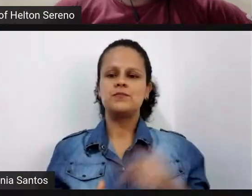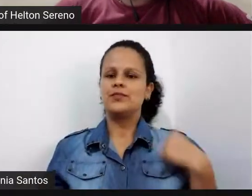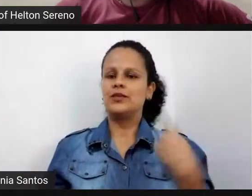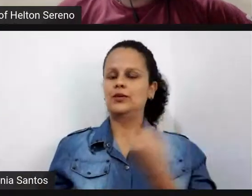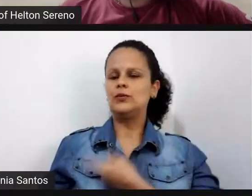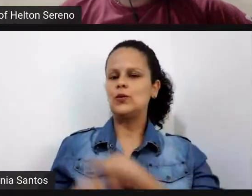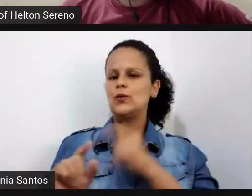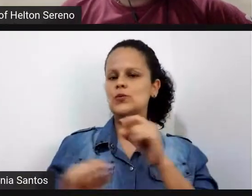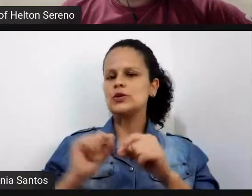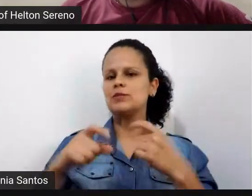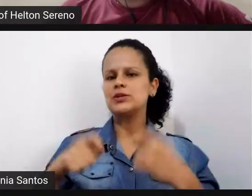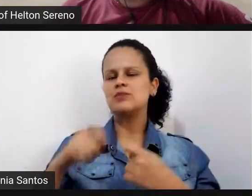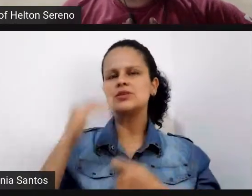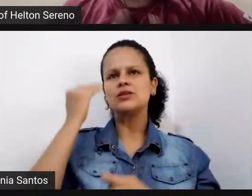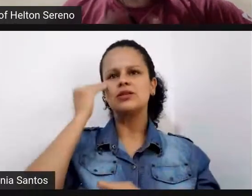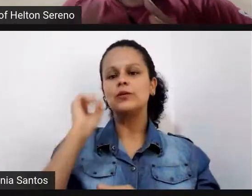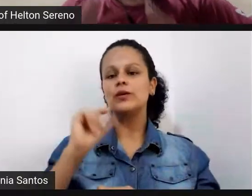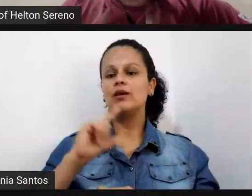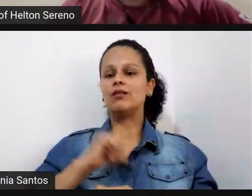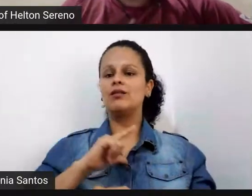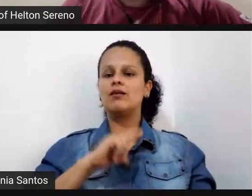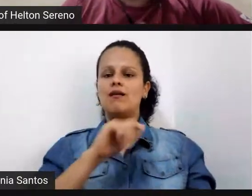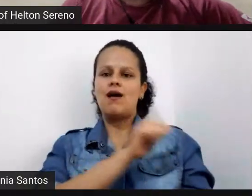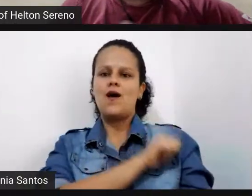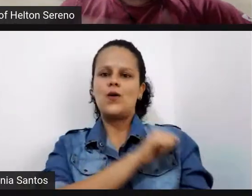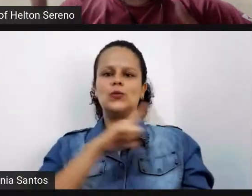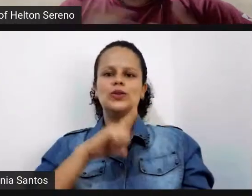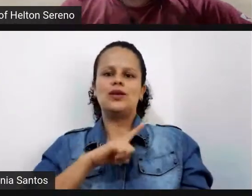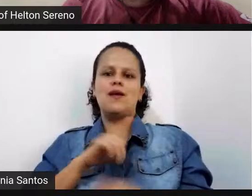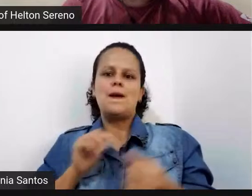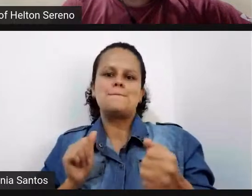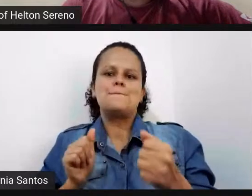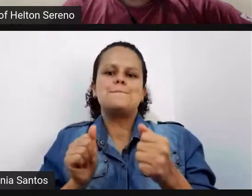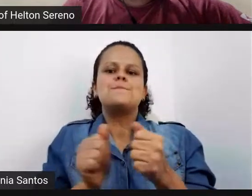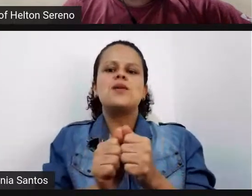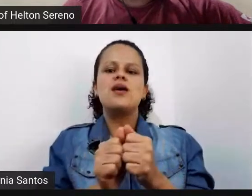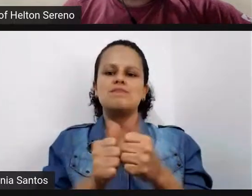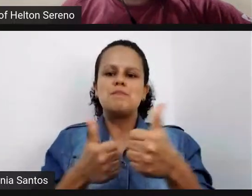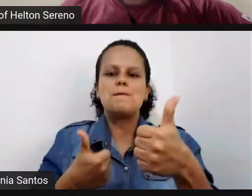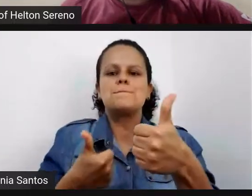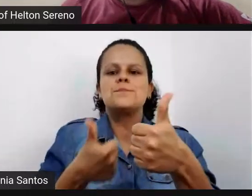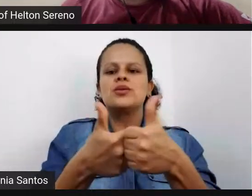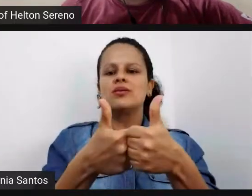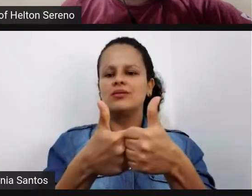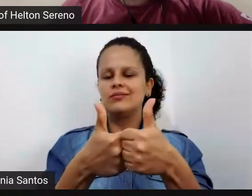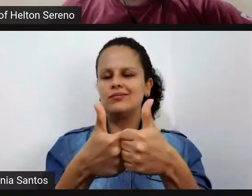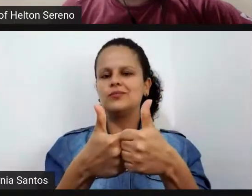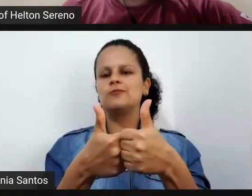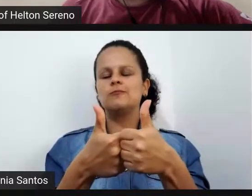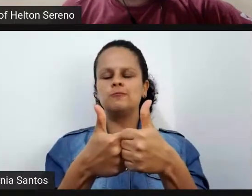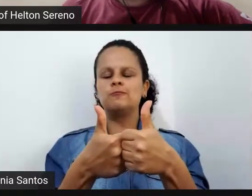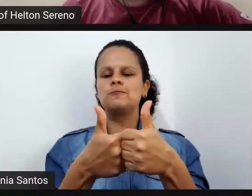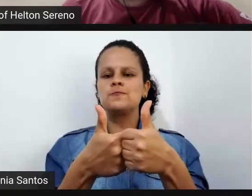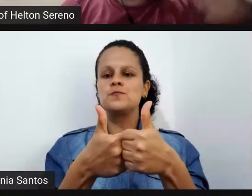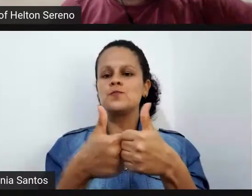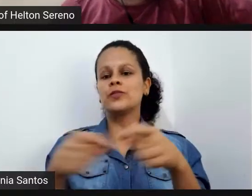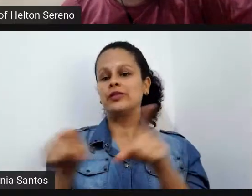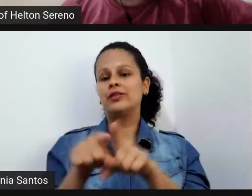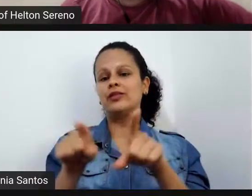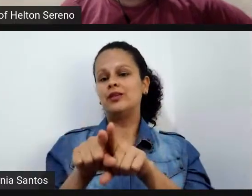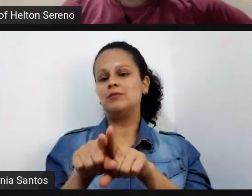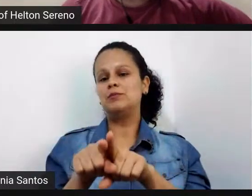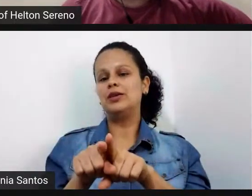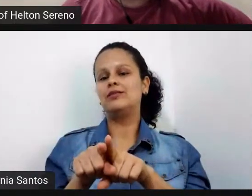traz uma proximidade do aluno isso eu acho mais bacana de todo essa proximidade que a gente tem com o aluno e segundo eu não preciso esperar um